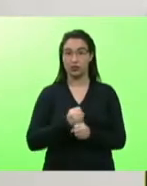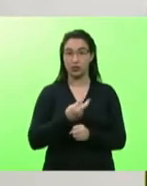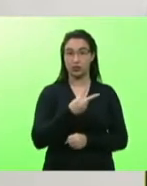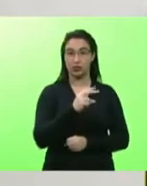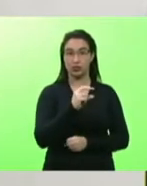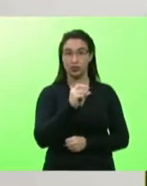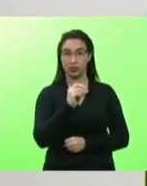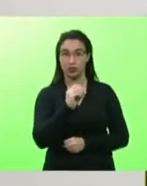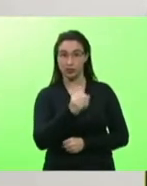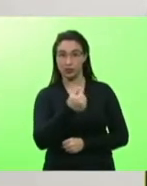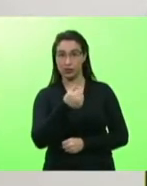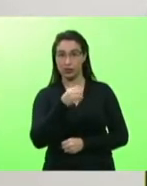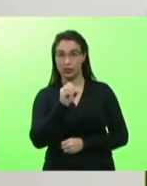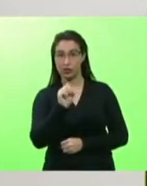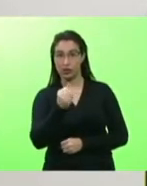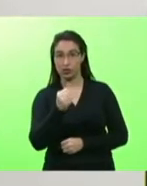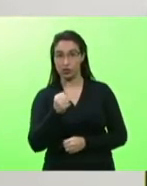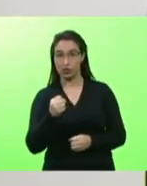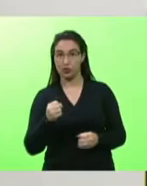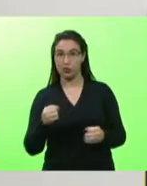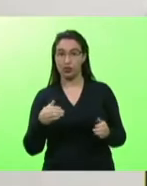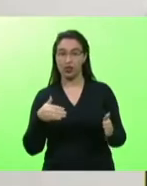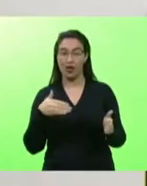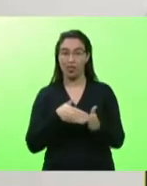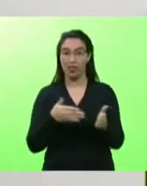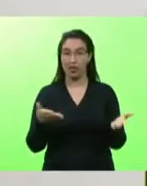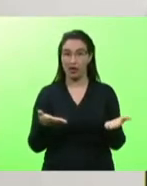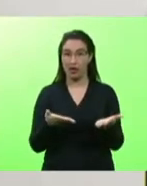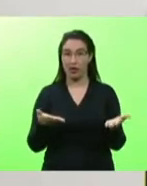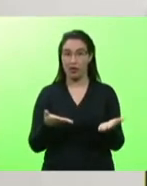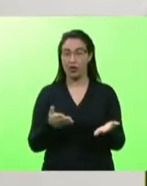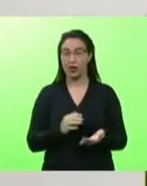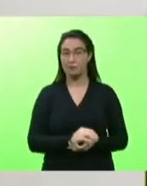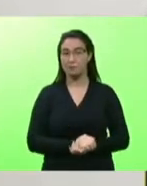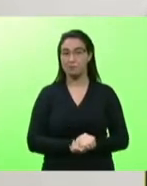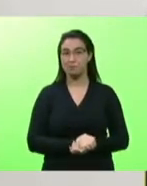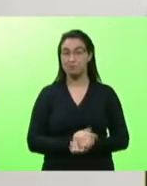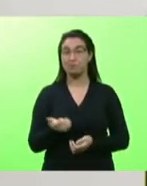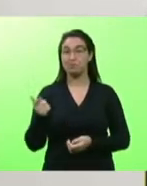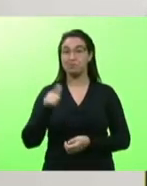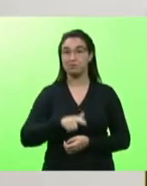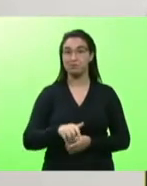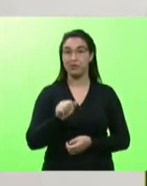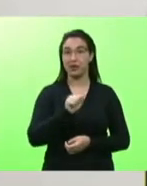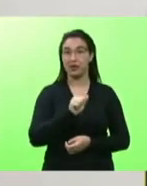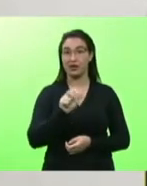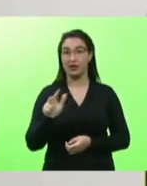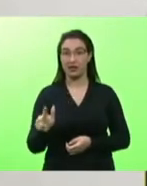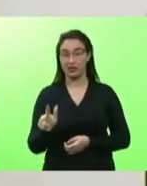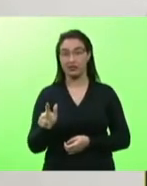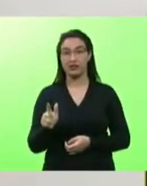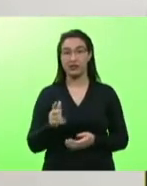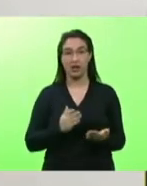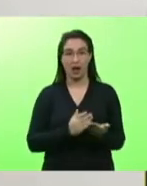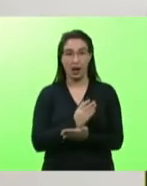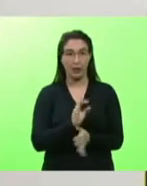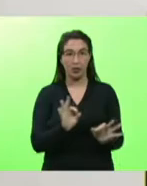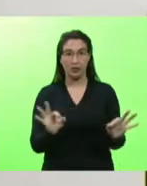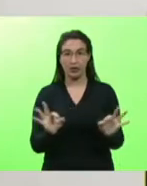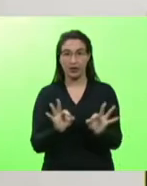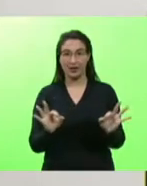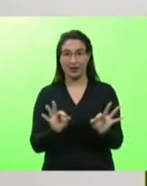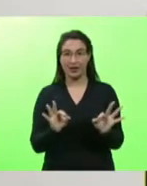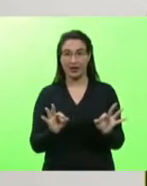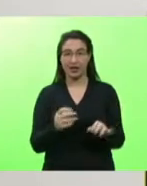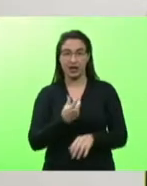encerrar as notícias, ainda a Anvisa não aprova o uso da Sputnik